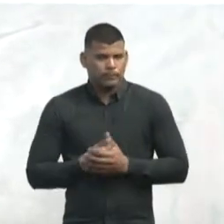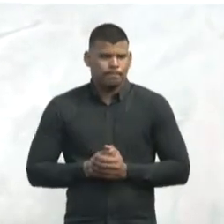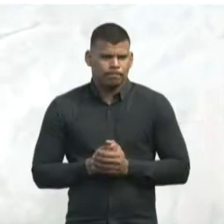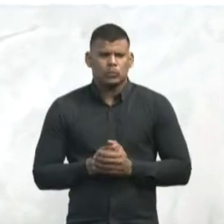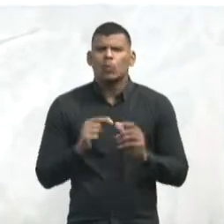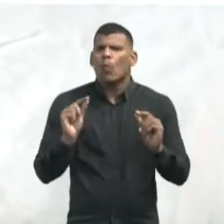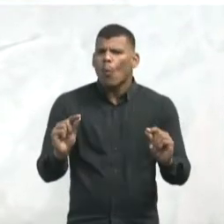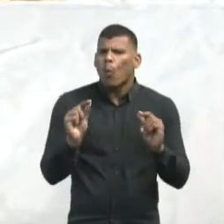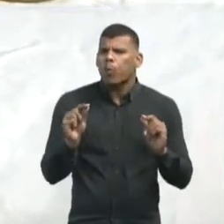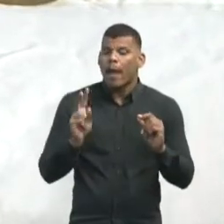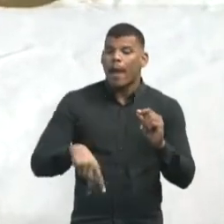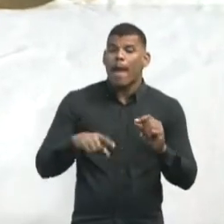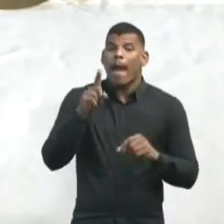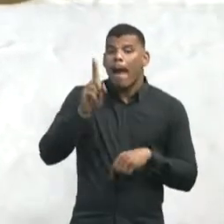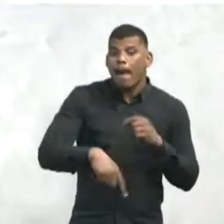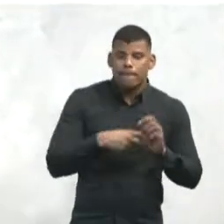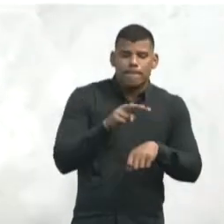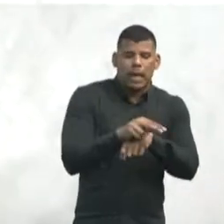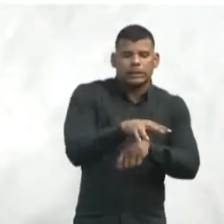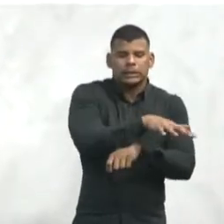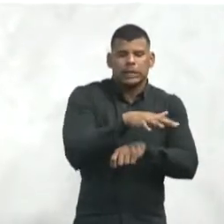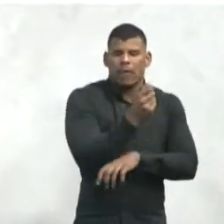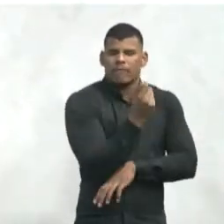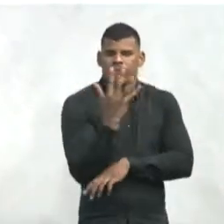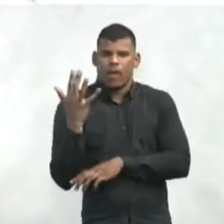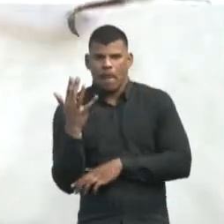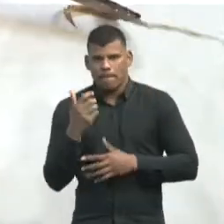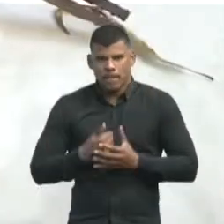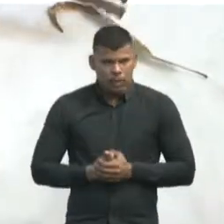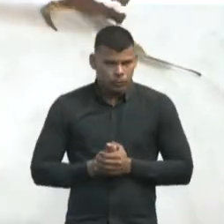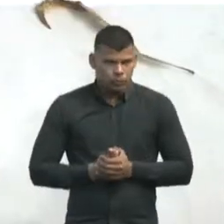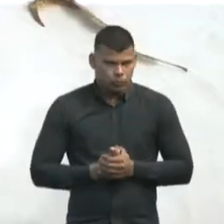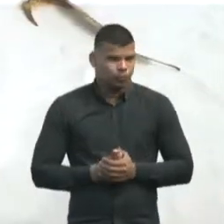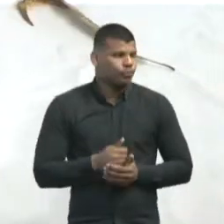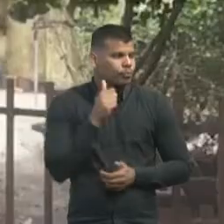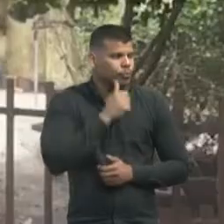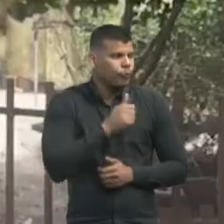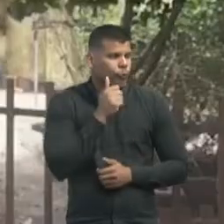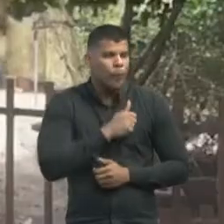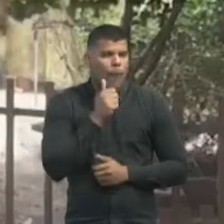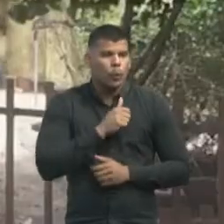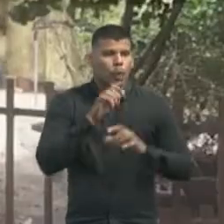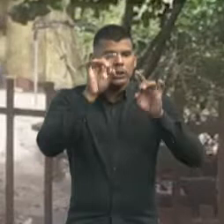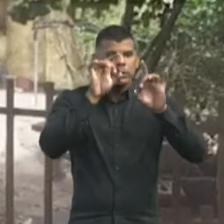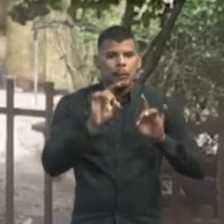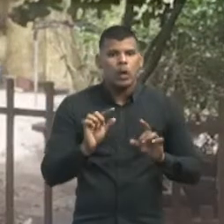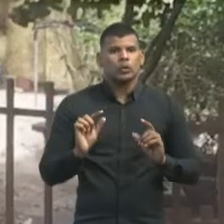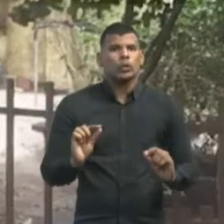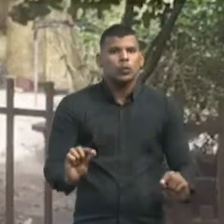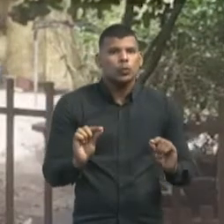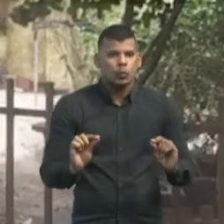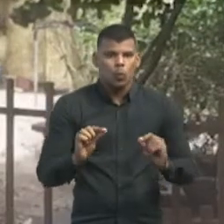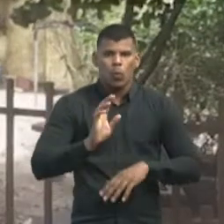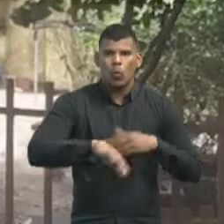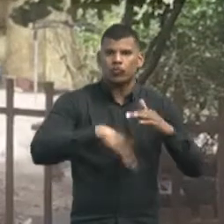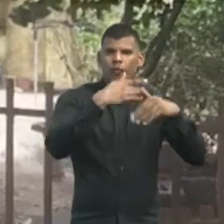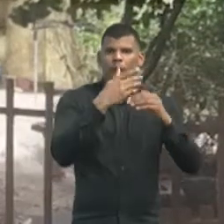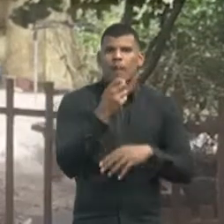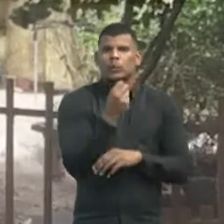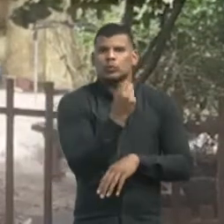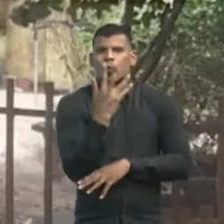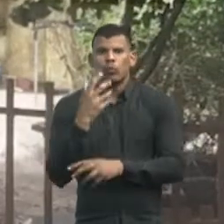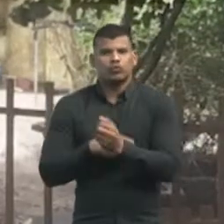preservar o meio ambiente. A especialista em desenvolvimento sustentável, Helena Stella Sampaio, pontua que